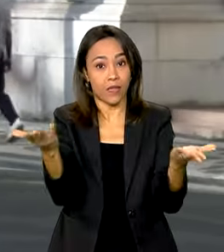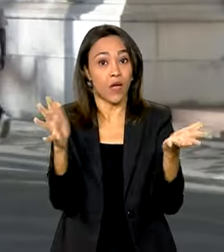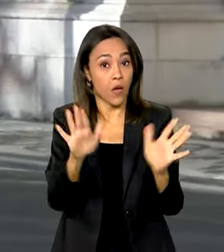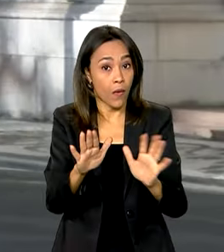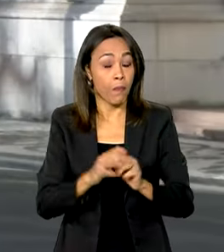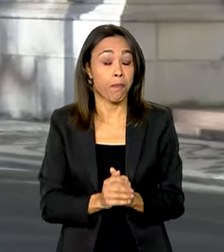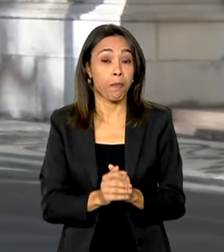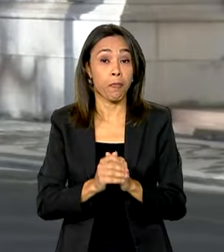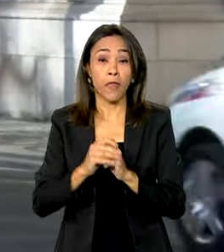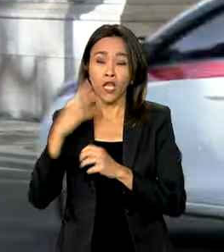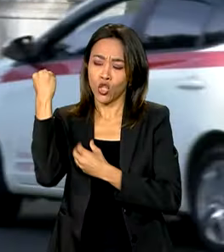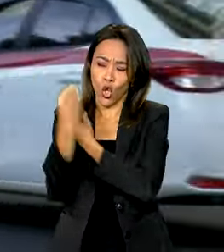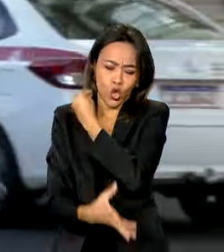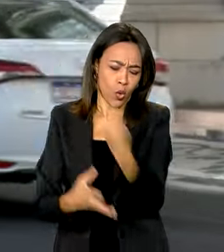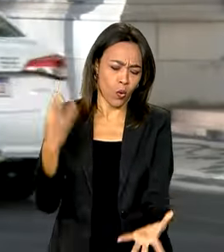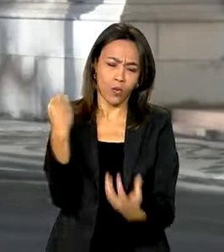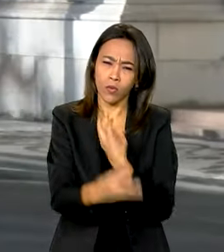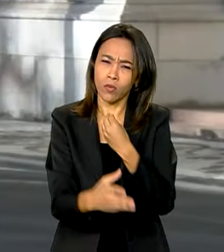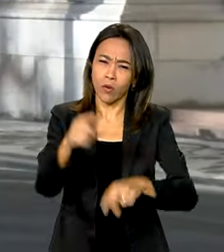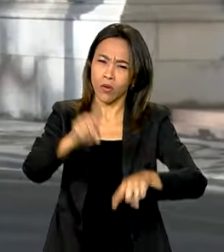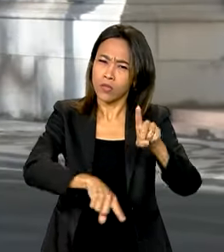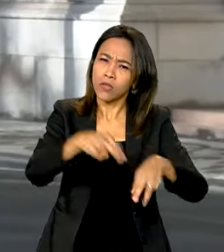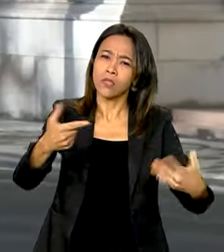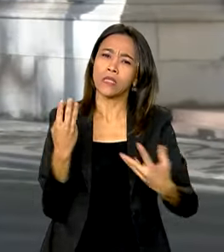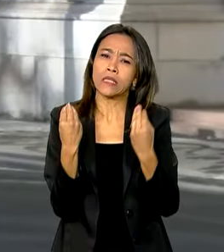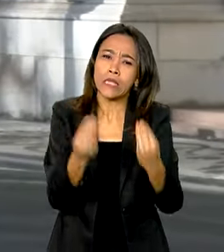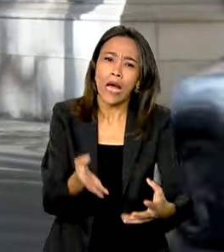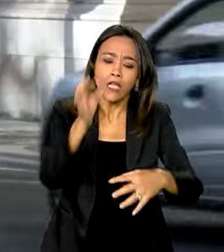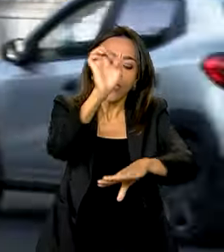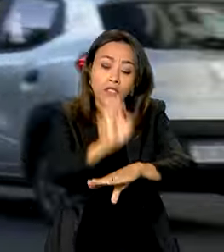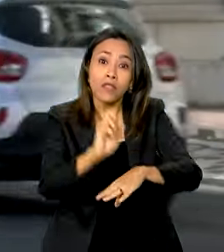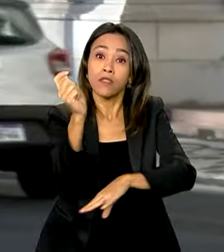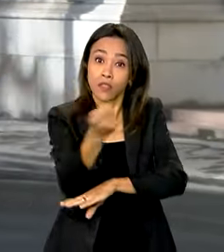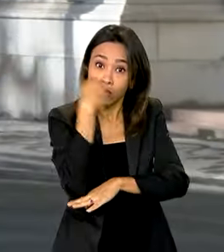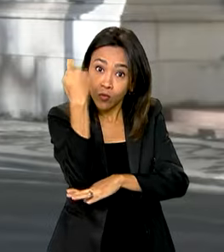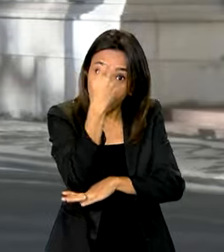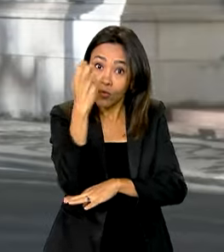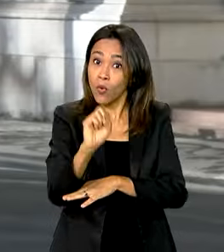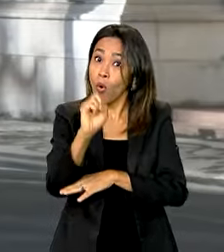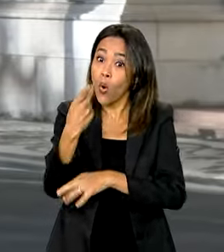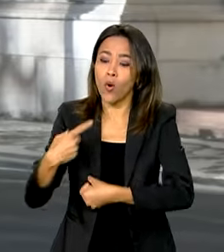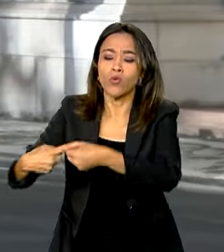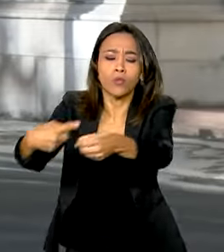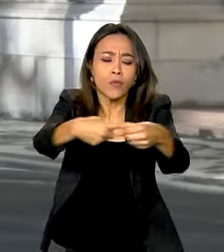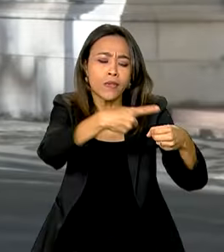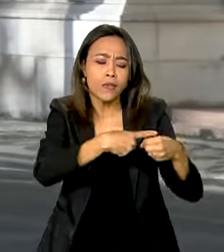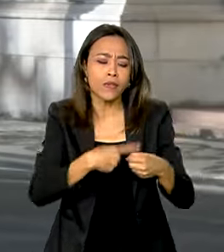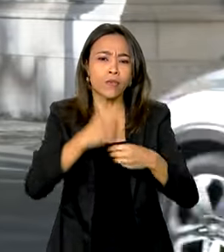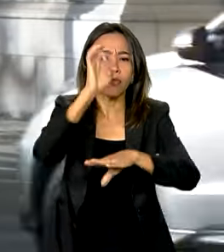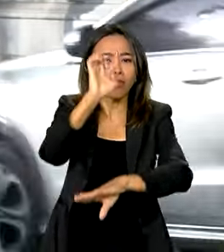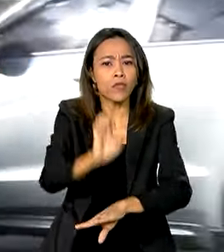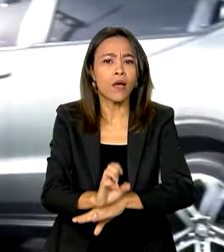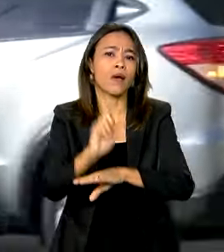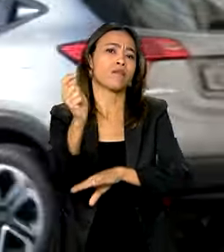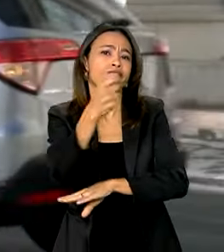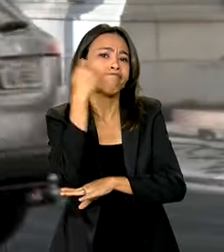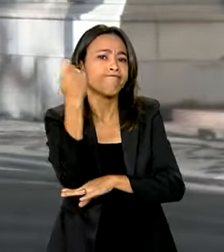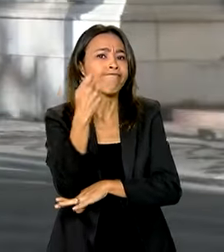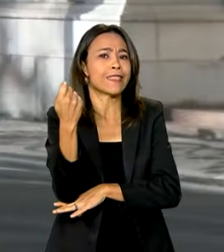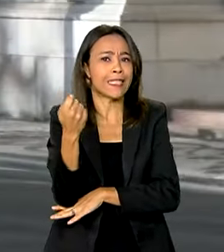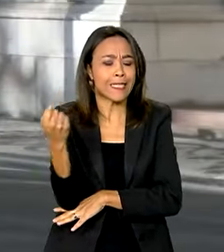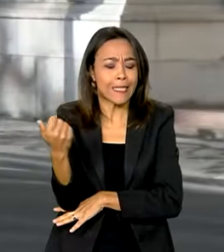Todas as doações de produtos feitas ao estado do Rio Grande do Sul ou aos municípios gaúchos que estejam em estado de